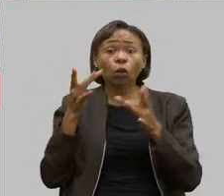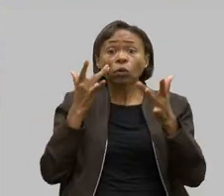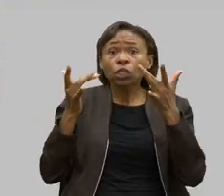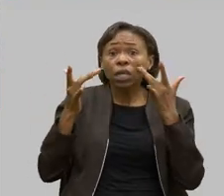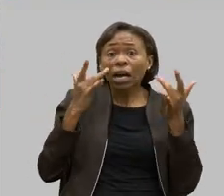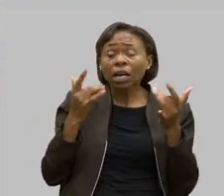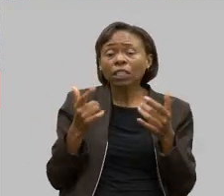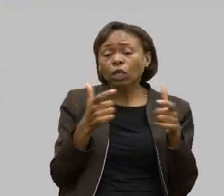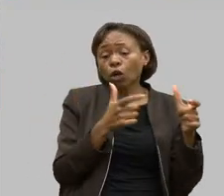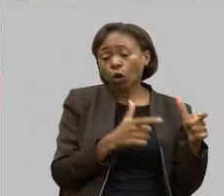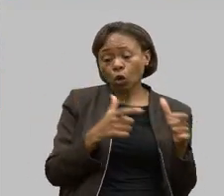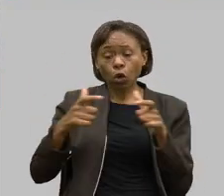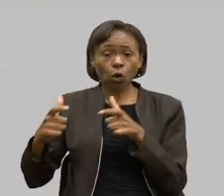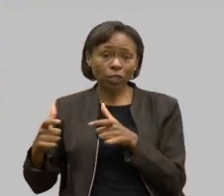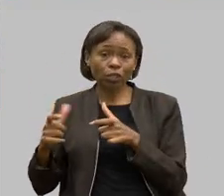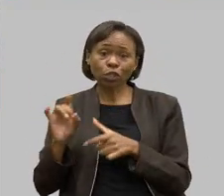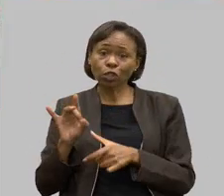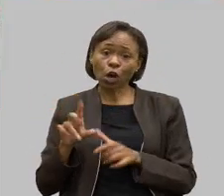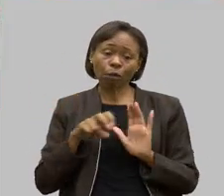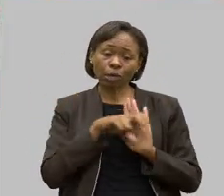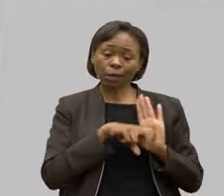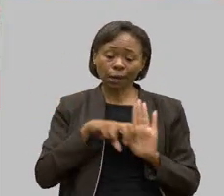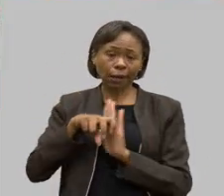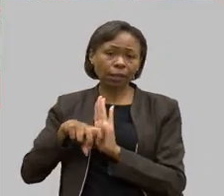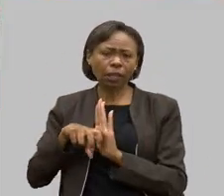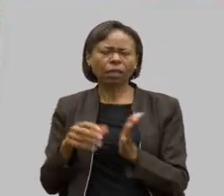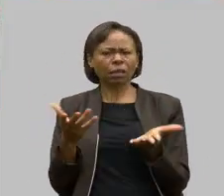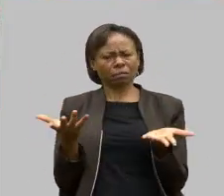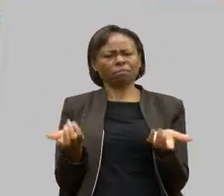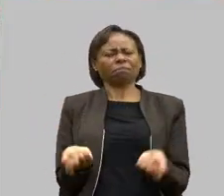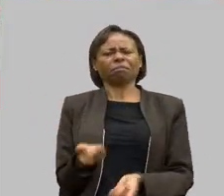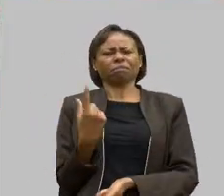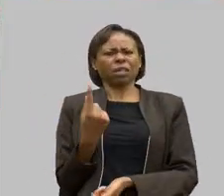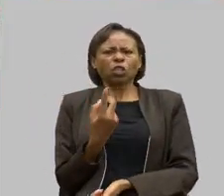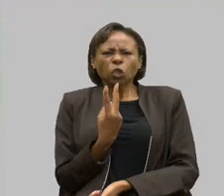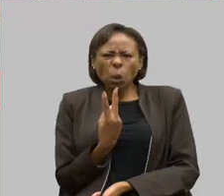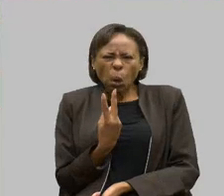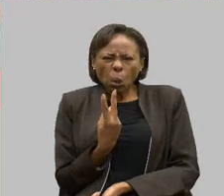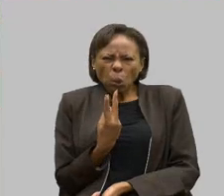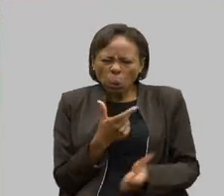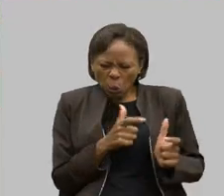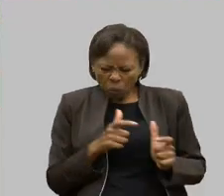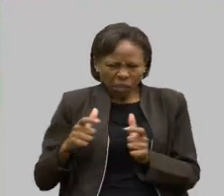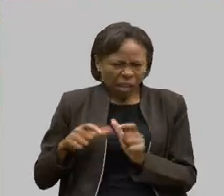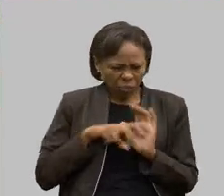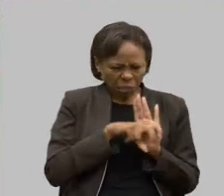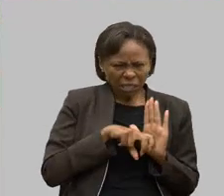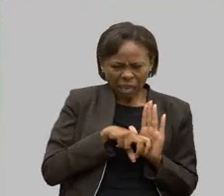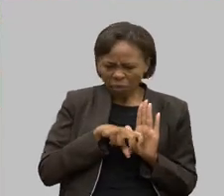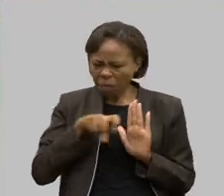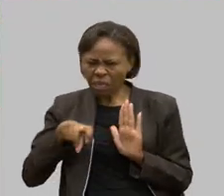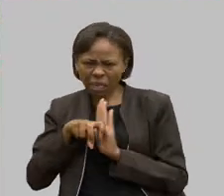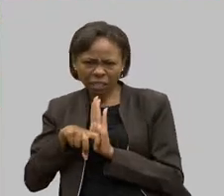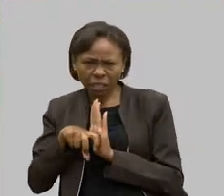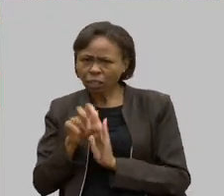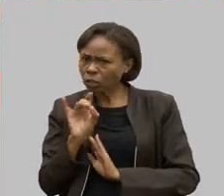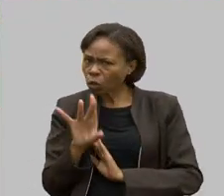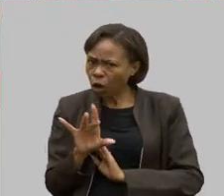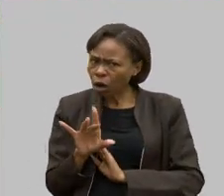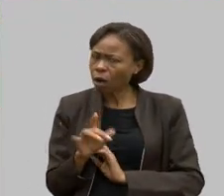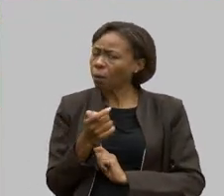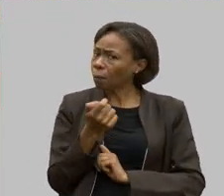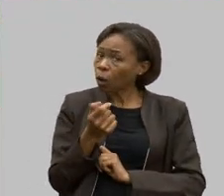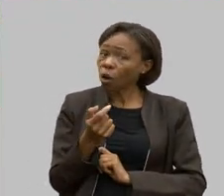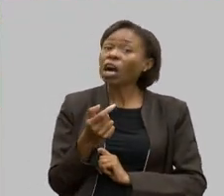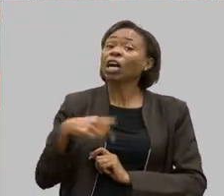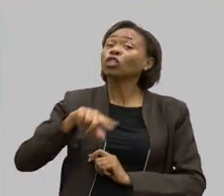espaços para cadeirantes. Eu falei, não posso fazer um evento aqui se eu só tenho dois espaços para cadeirantes, é muito pouco, e a gente conseguiu a remoção de uma